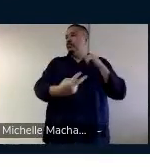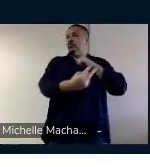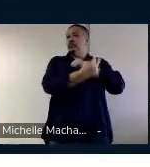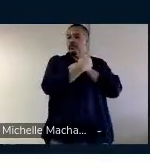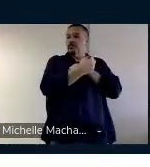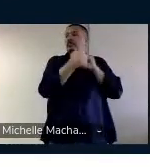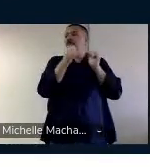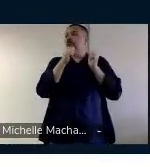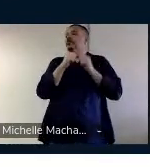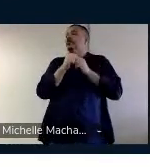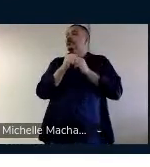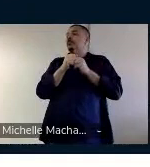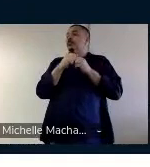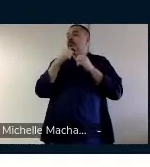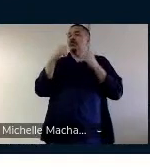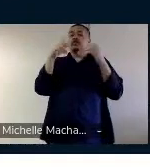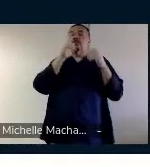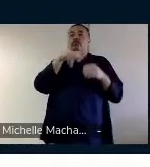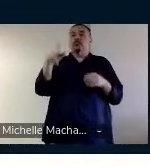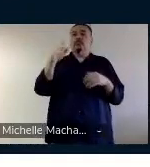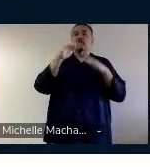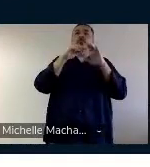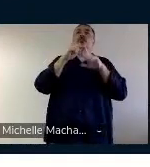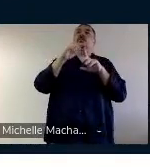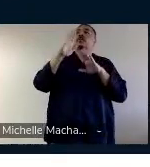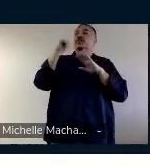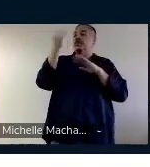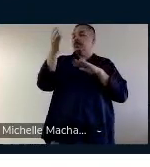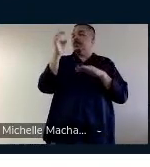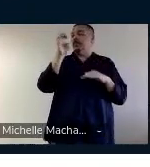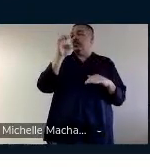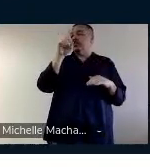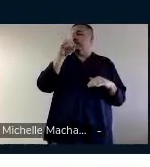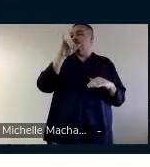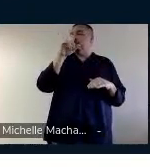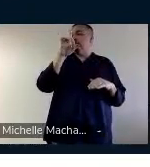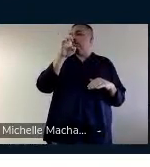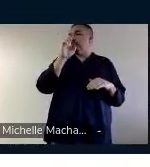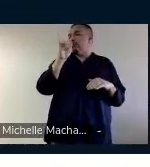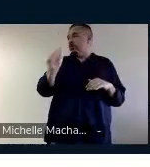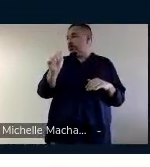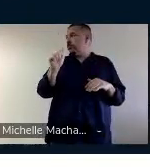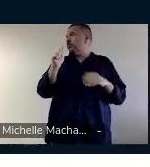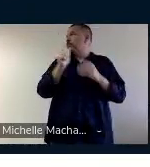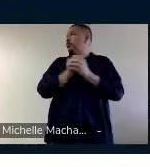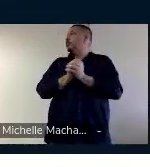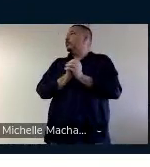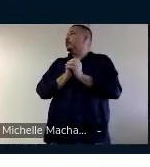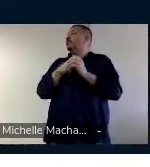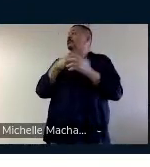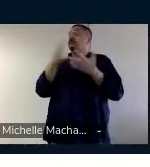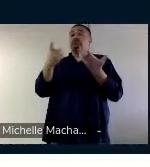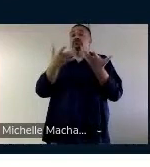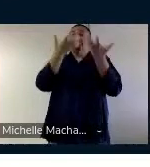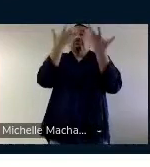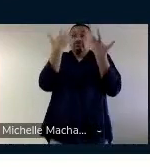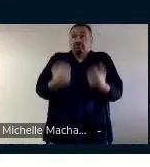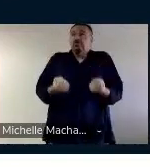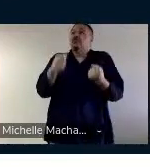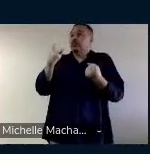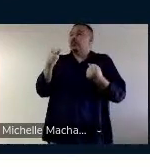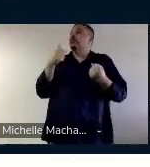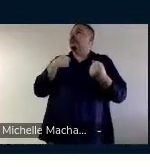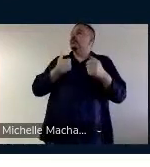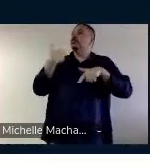nos assistindo, né, professora externa, Lideia, que aceitou de bom grado,